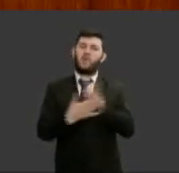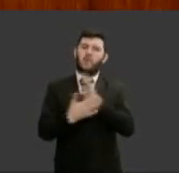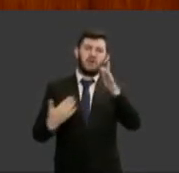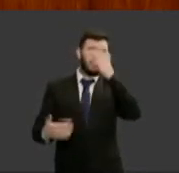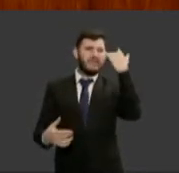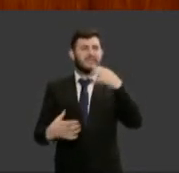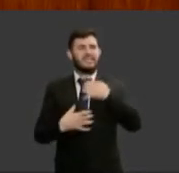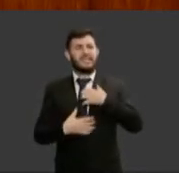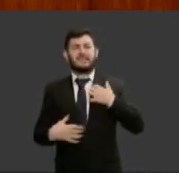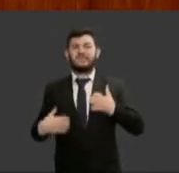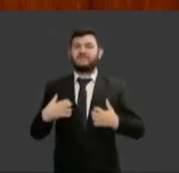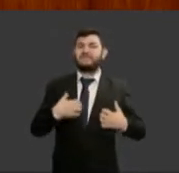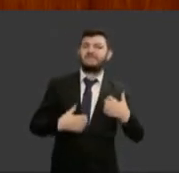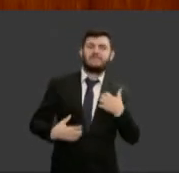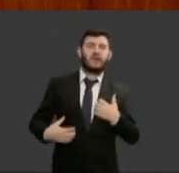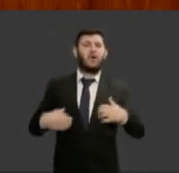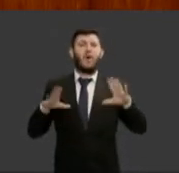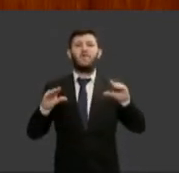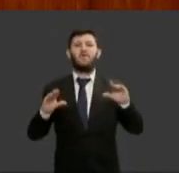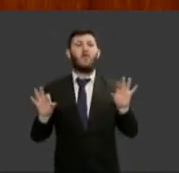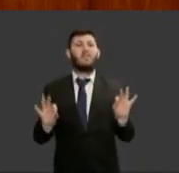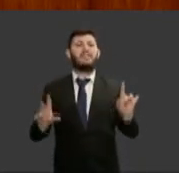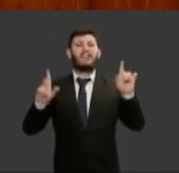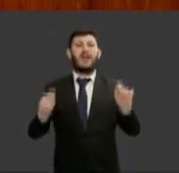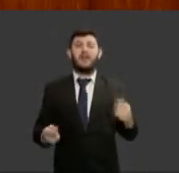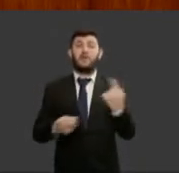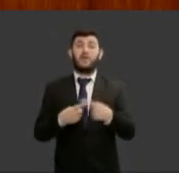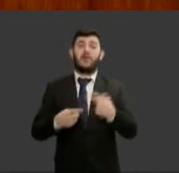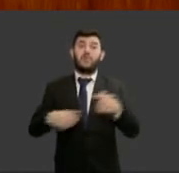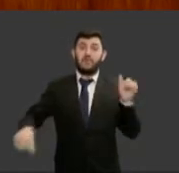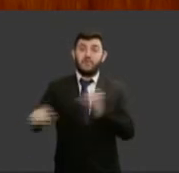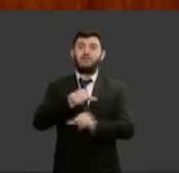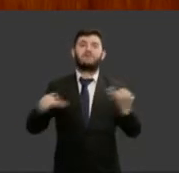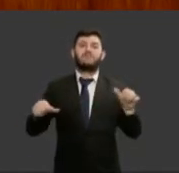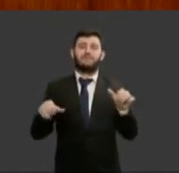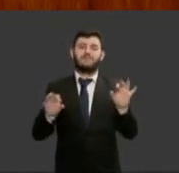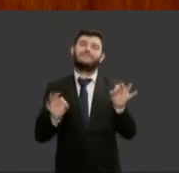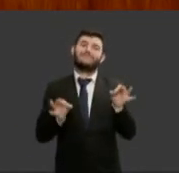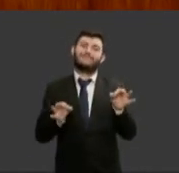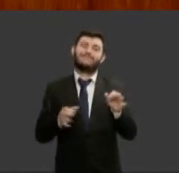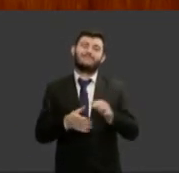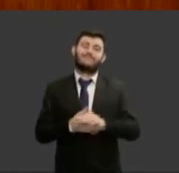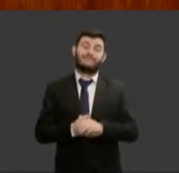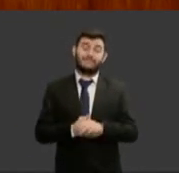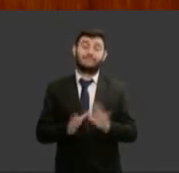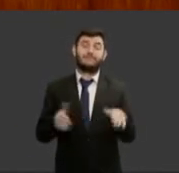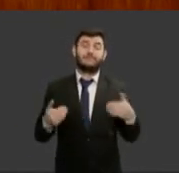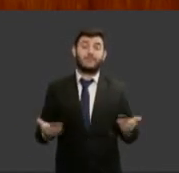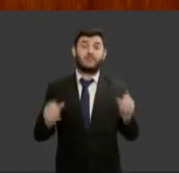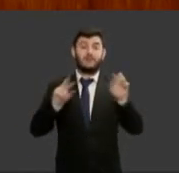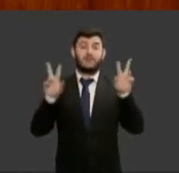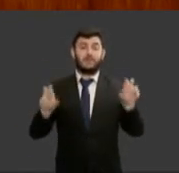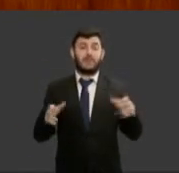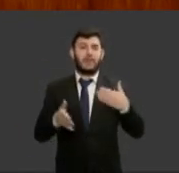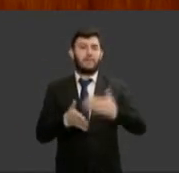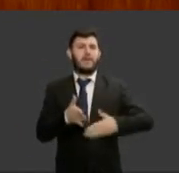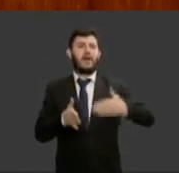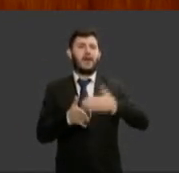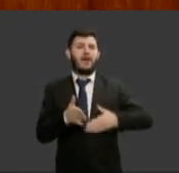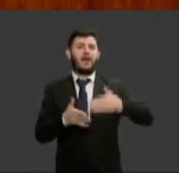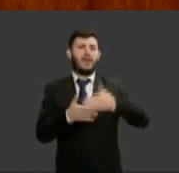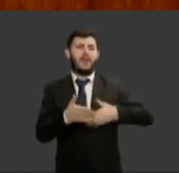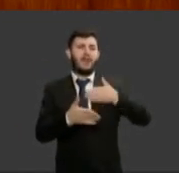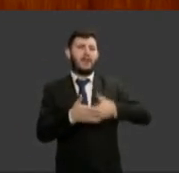relação às mudanças isso a gente vê também esse desconforto e a despeito das barreiras existentes